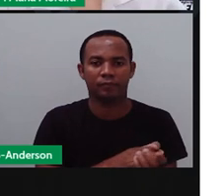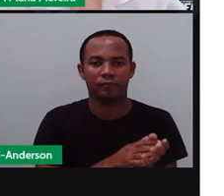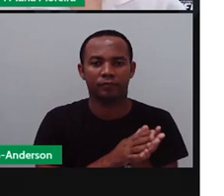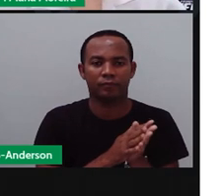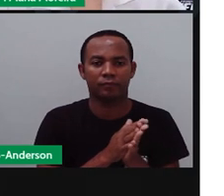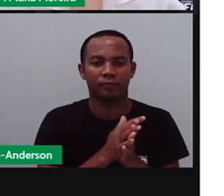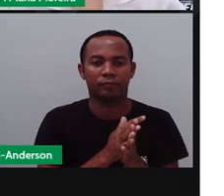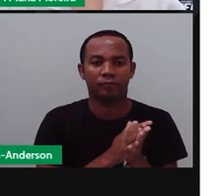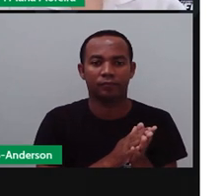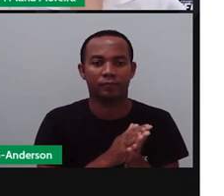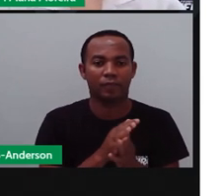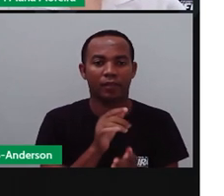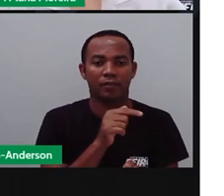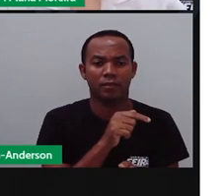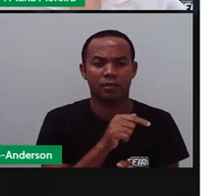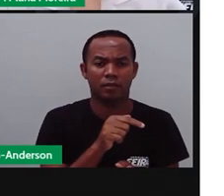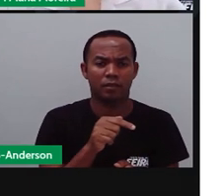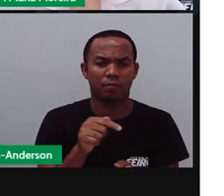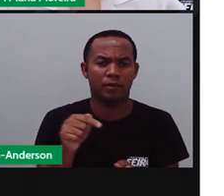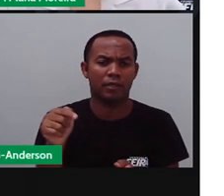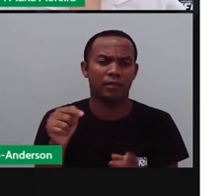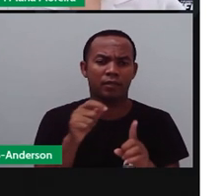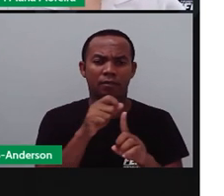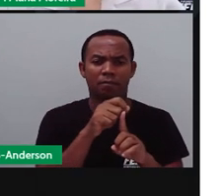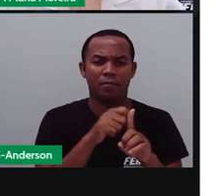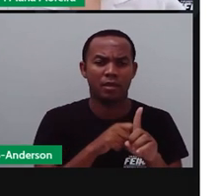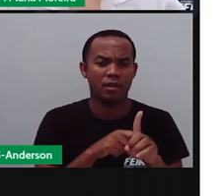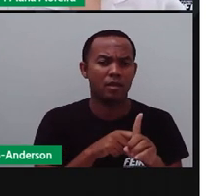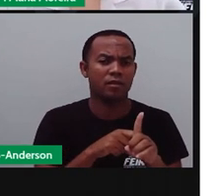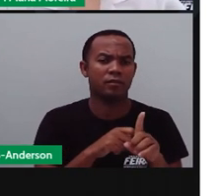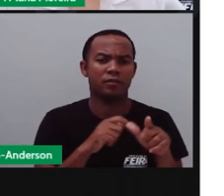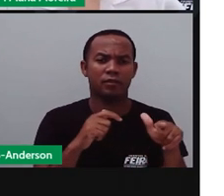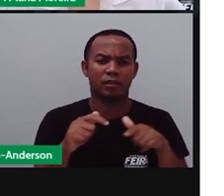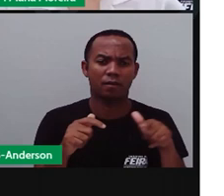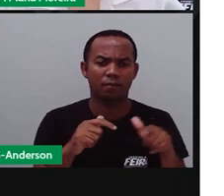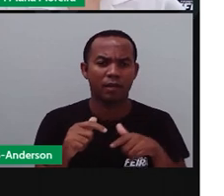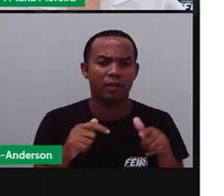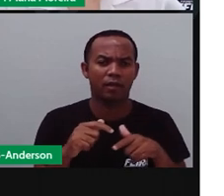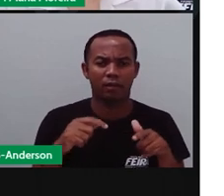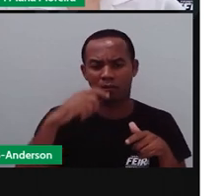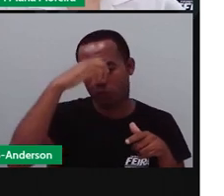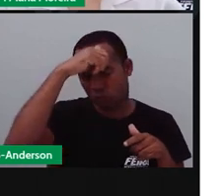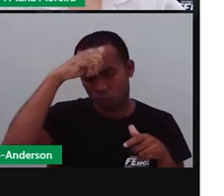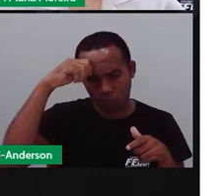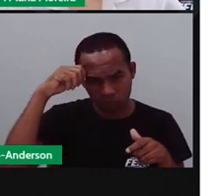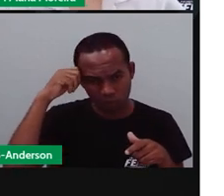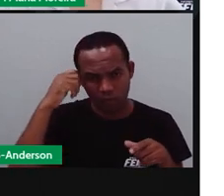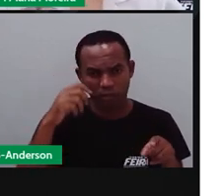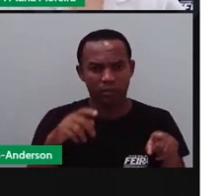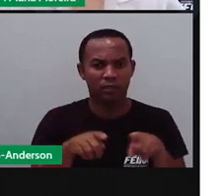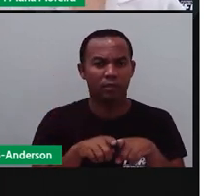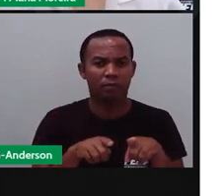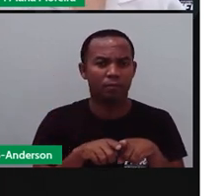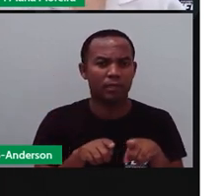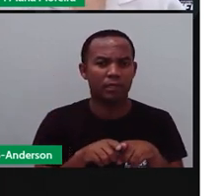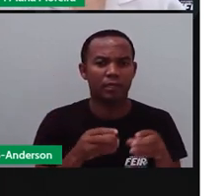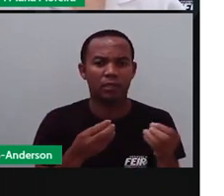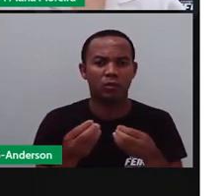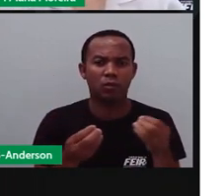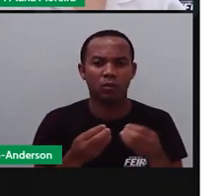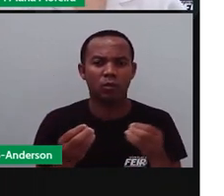Bom, semanas, né? E meses de trabalho e suor empregados no solo finalmente são